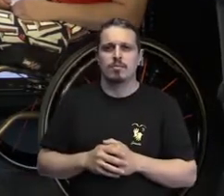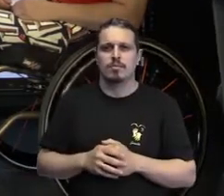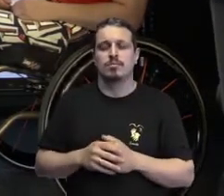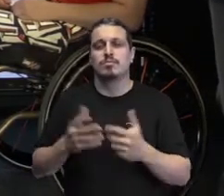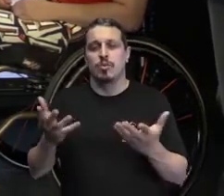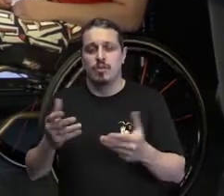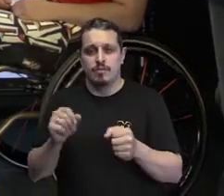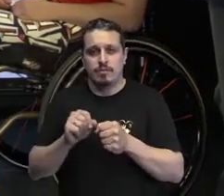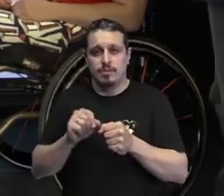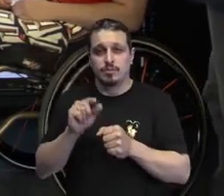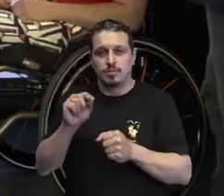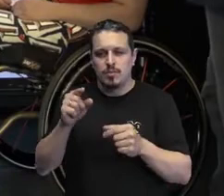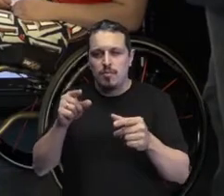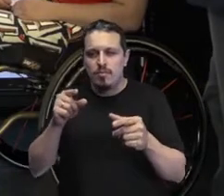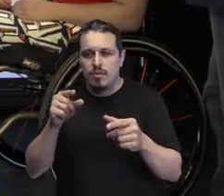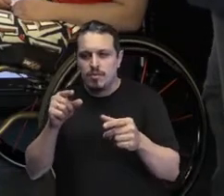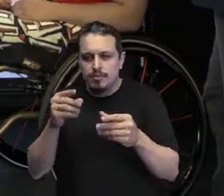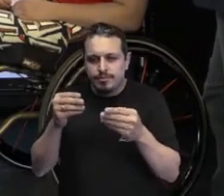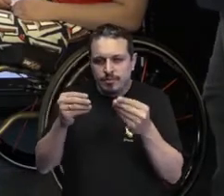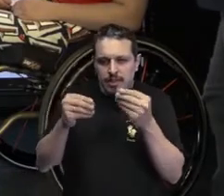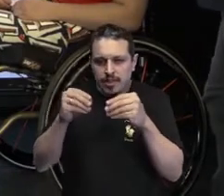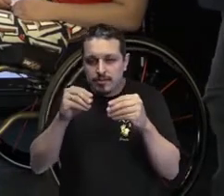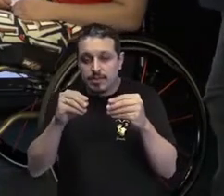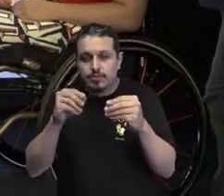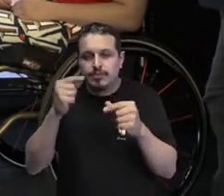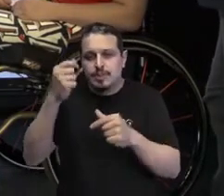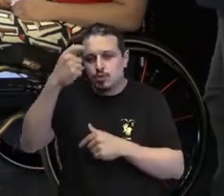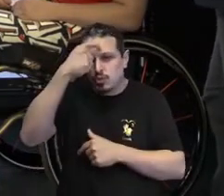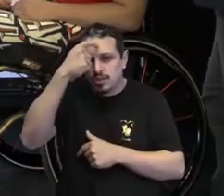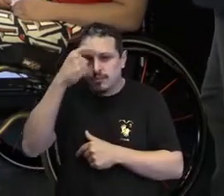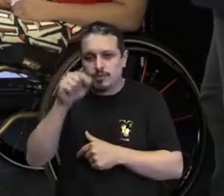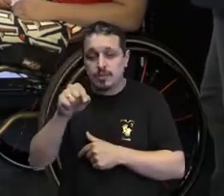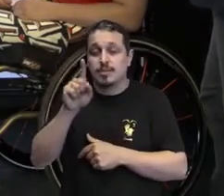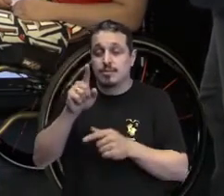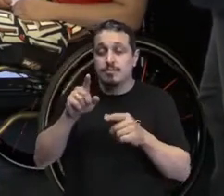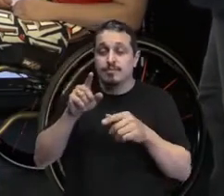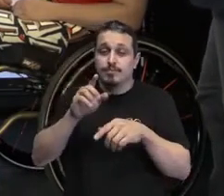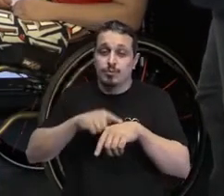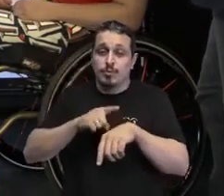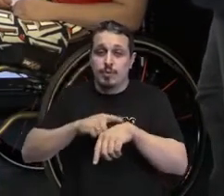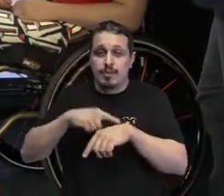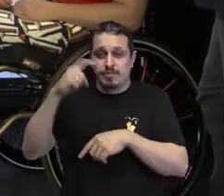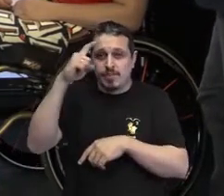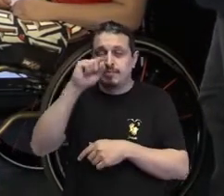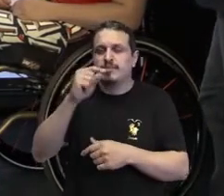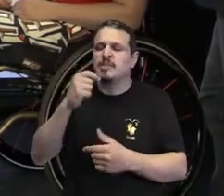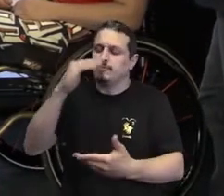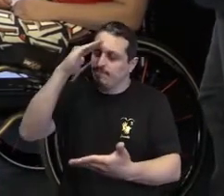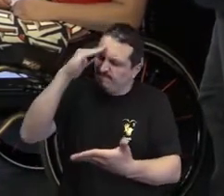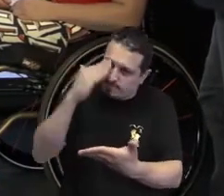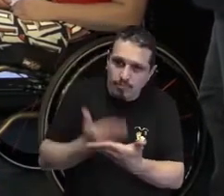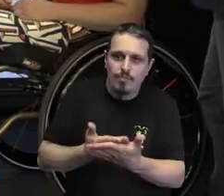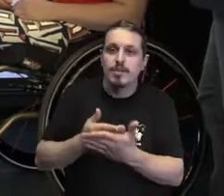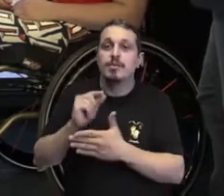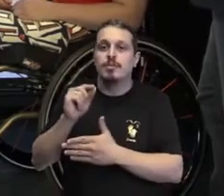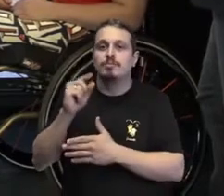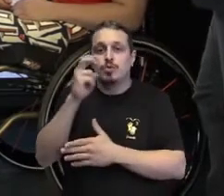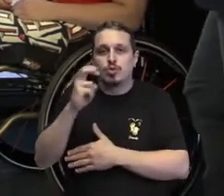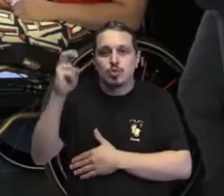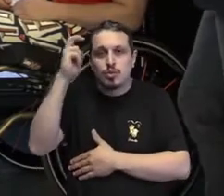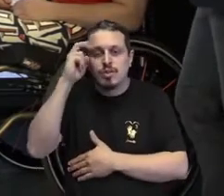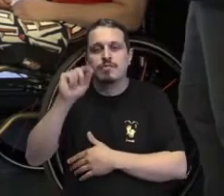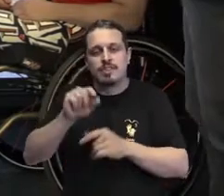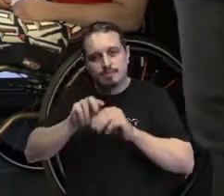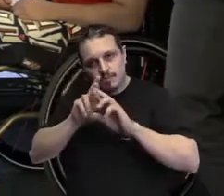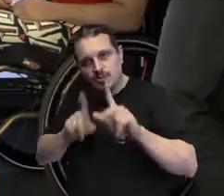E, como aqui ainda é um pouco mais difícil, por a nossa crença, nossas culturas são mais enraizadas,